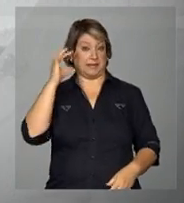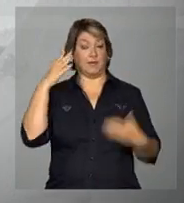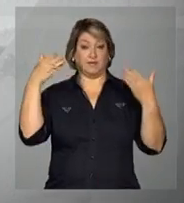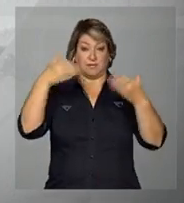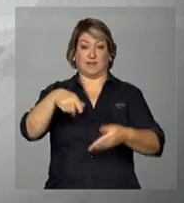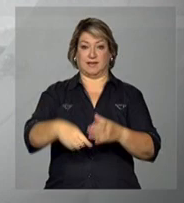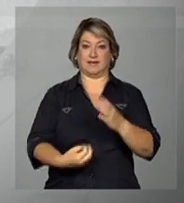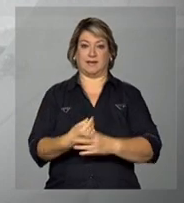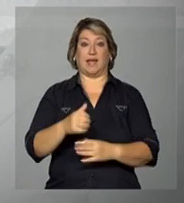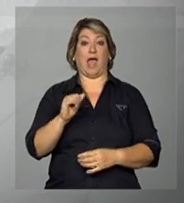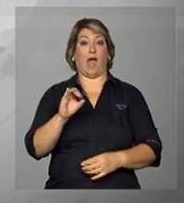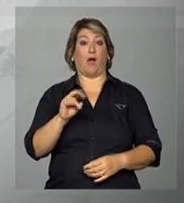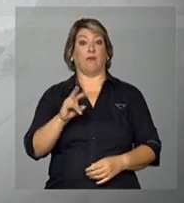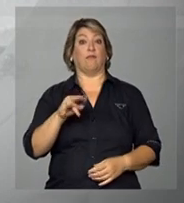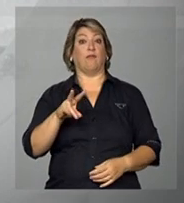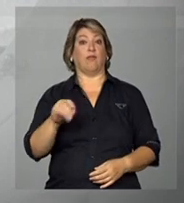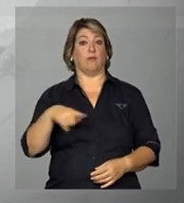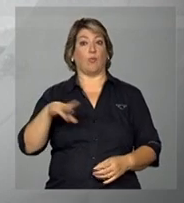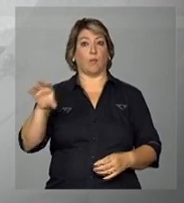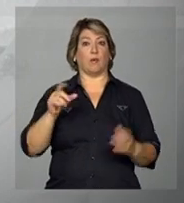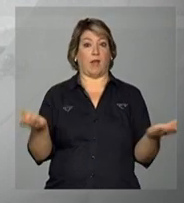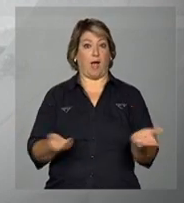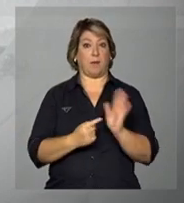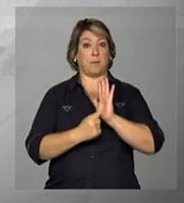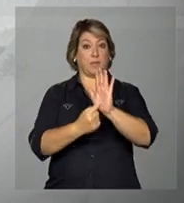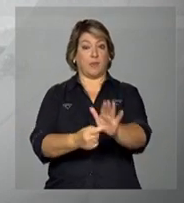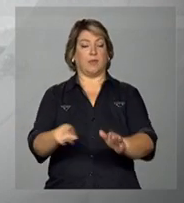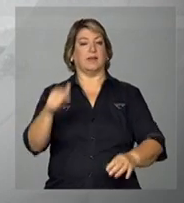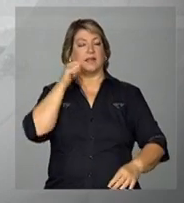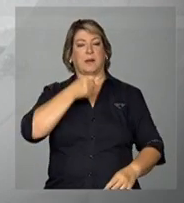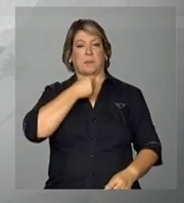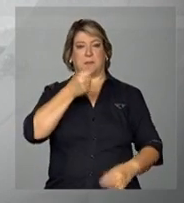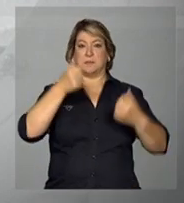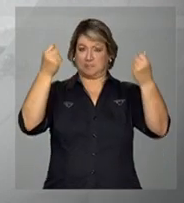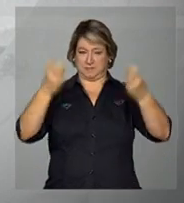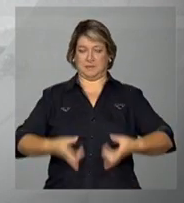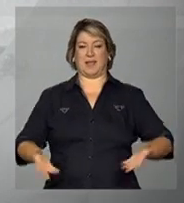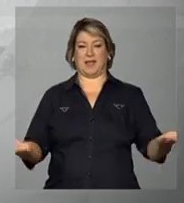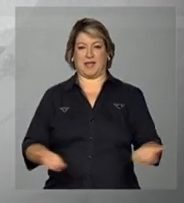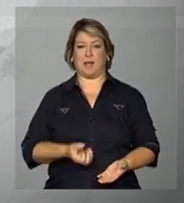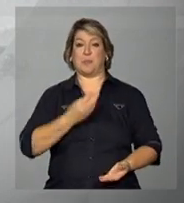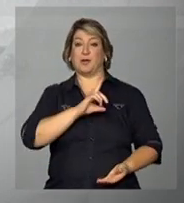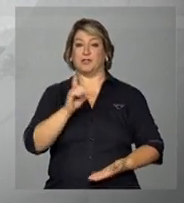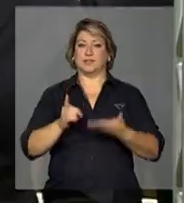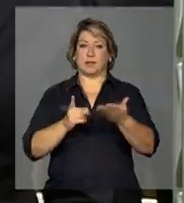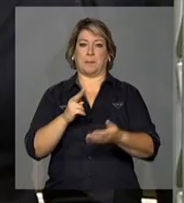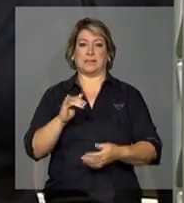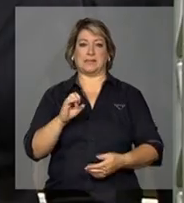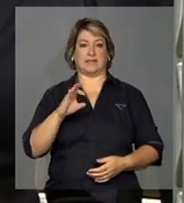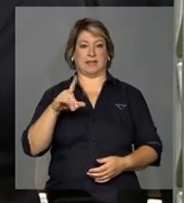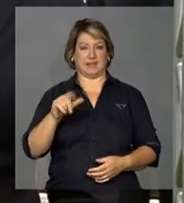Ao vivo da capital baiana, a repórter Priscila Machado tem as informações. Bom dia, Priscila.